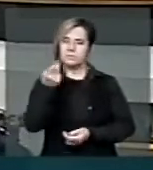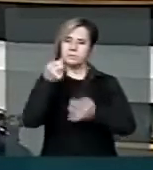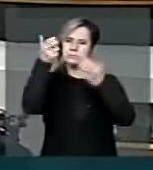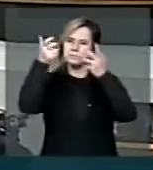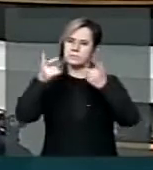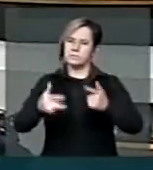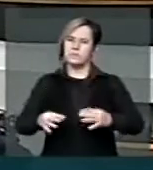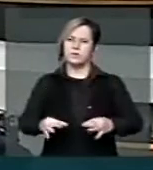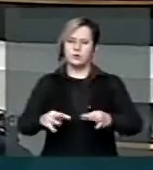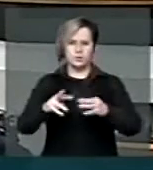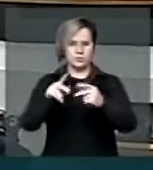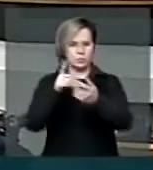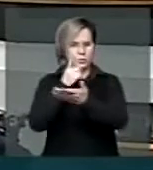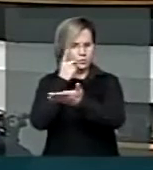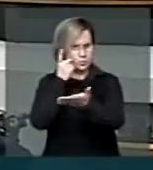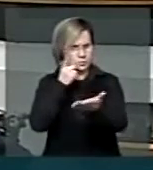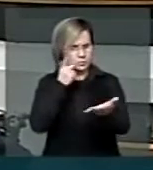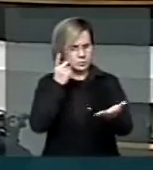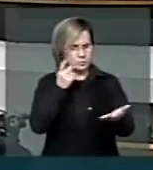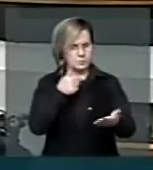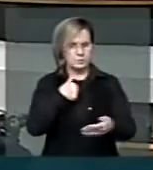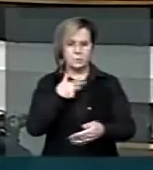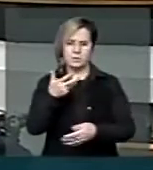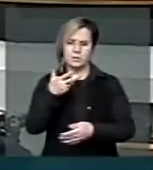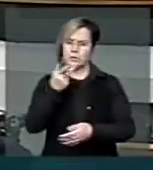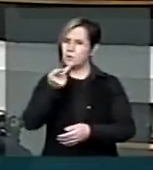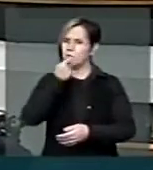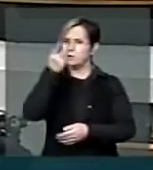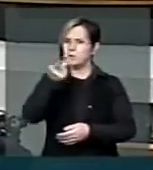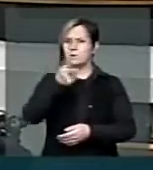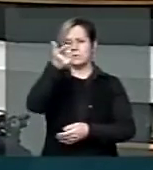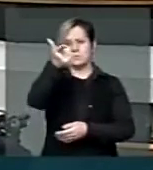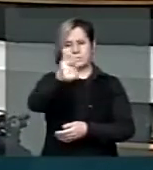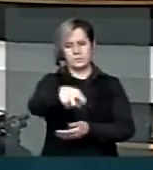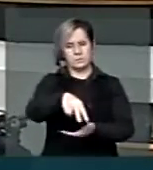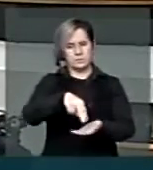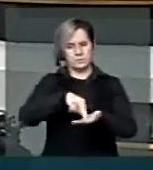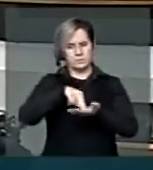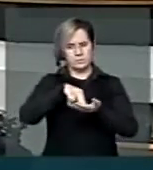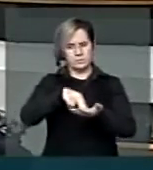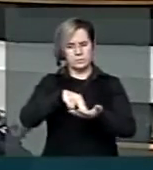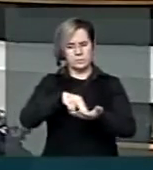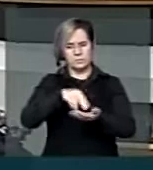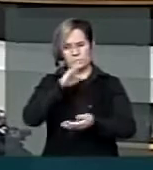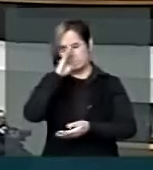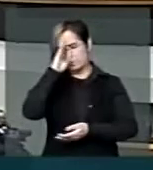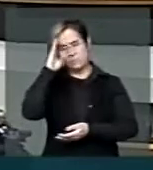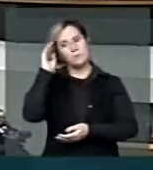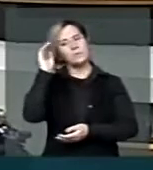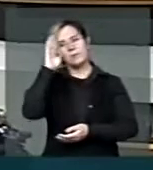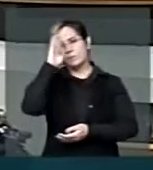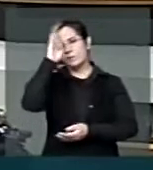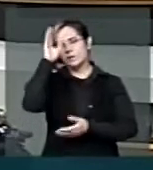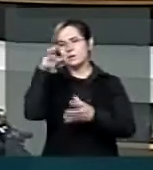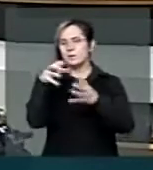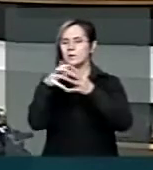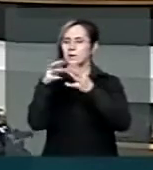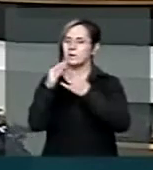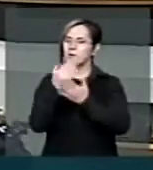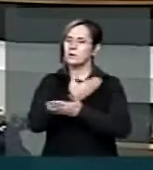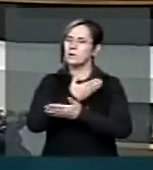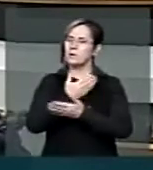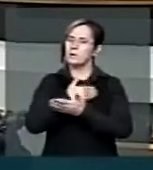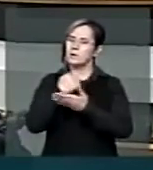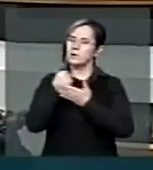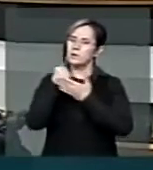de todos os colegas e gostaria de reiterar principalmente aos companheiros agentes comunitários de saúde que